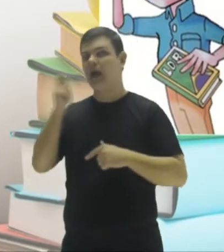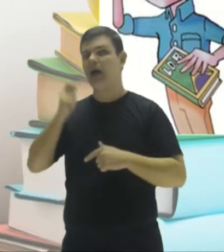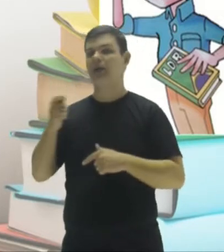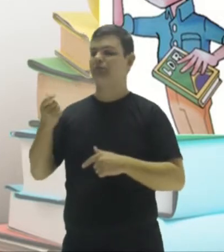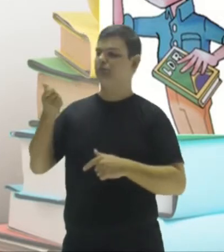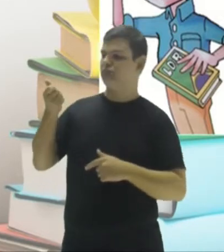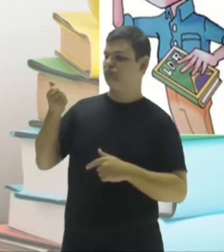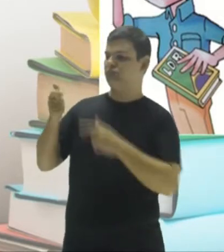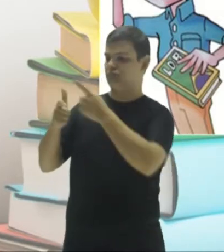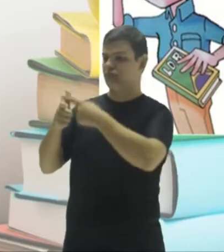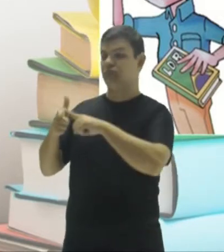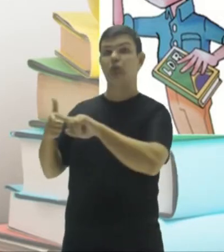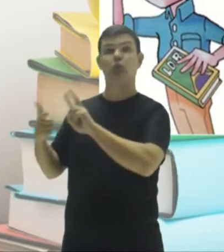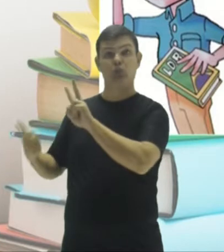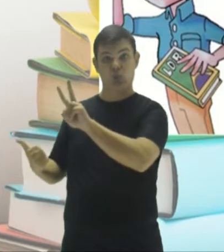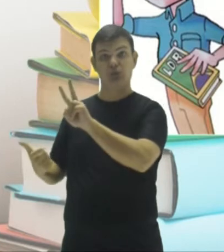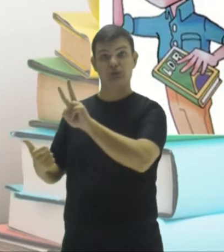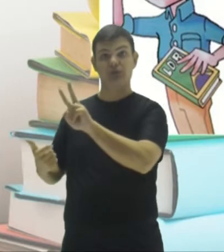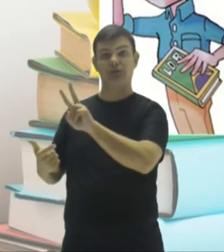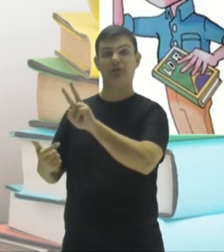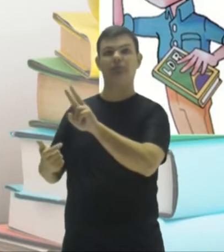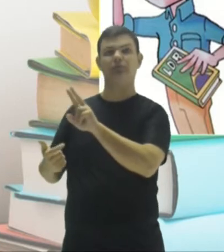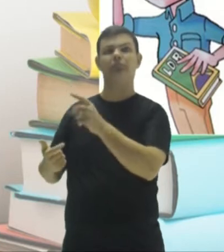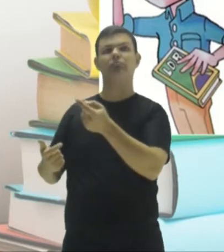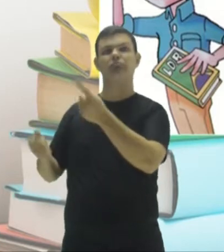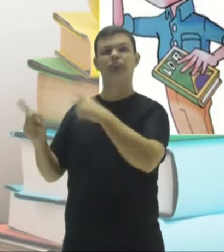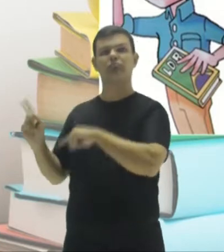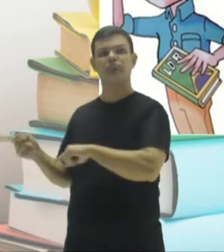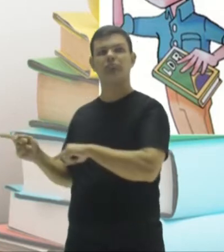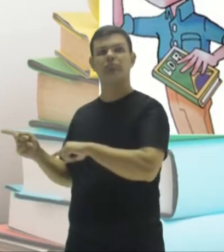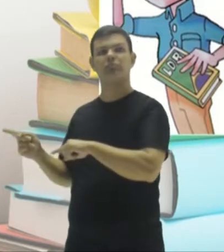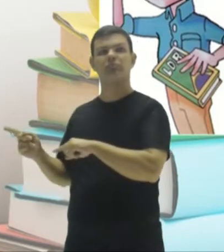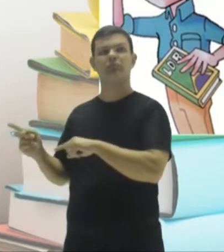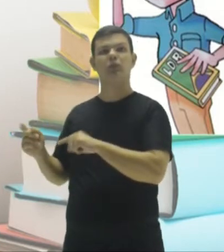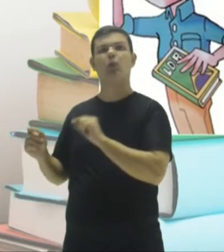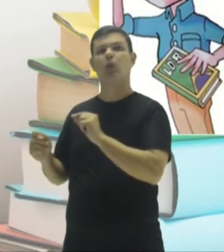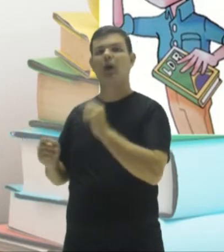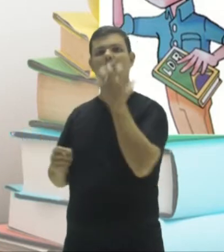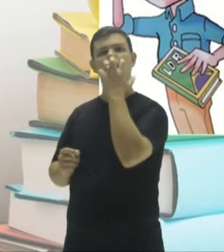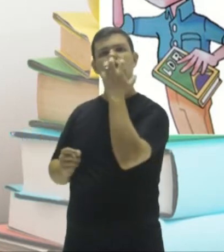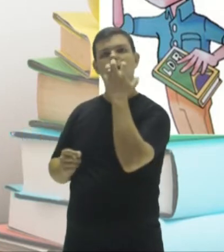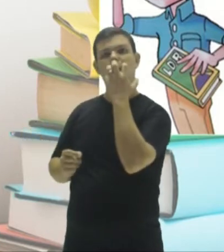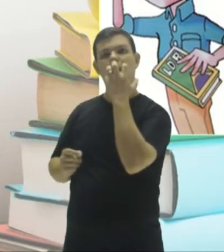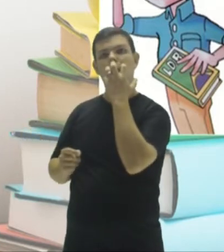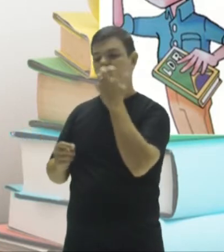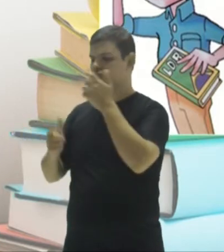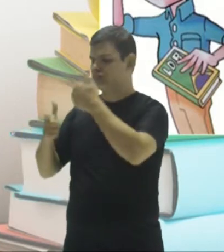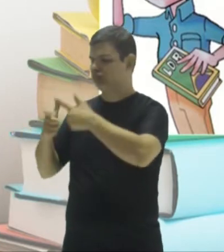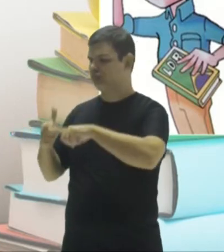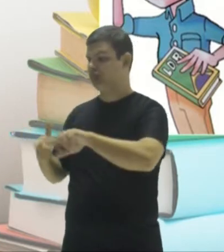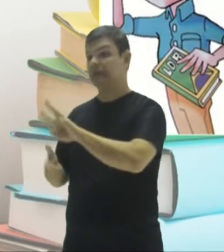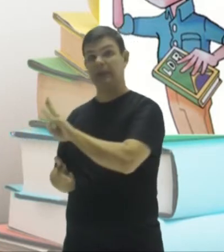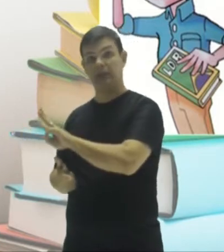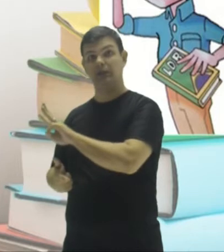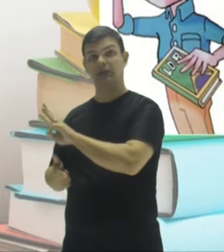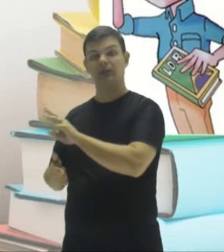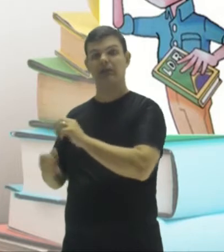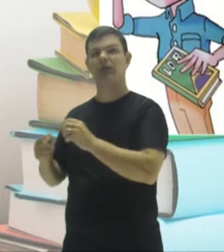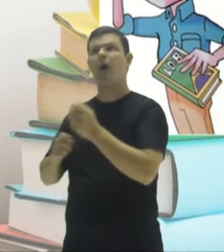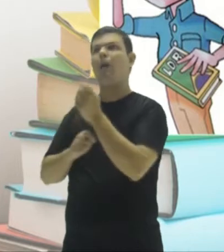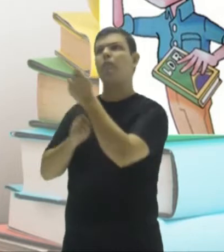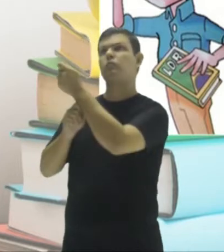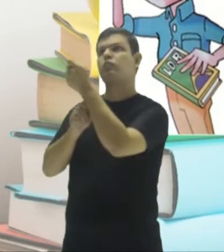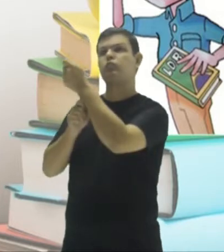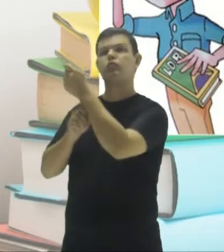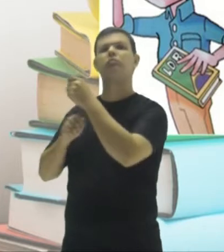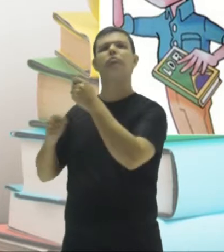pirulitos dividido por dois. Essa outra imagem aqui, olha. Cachorro dividido por três. Aqui, essa outra